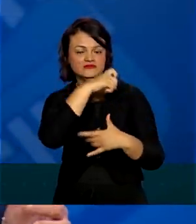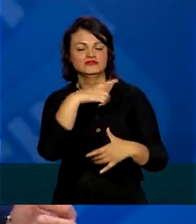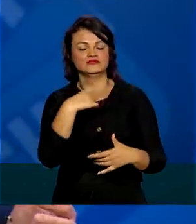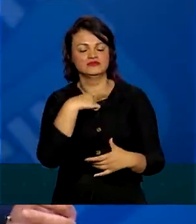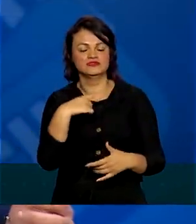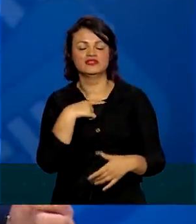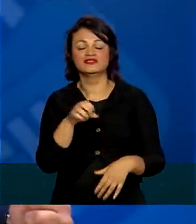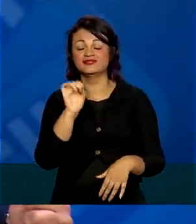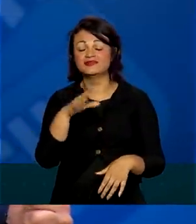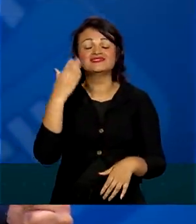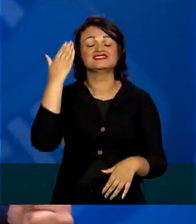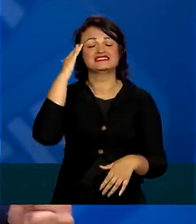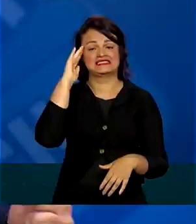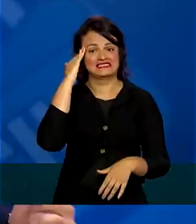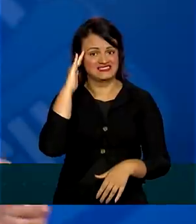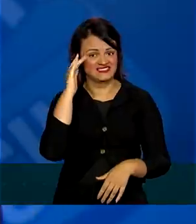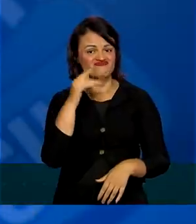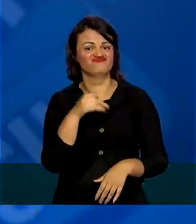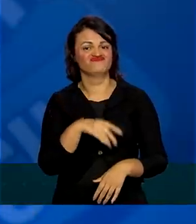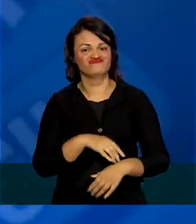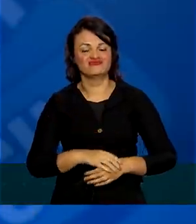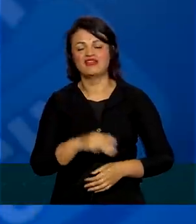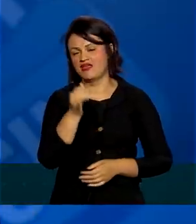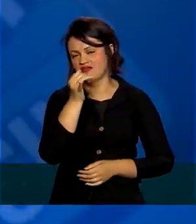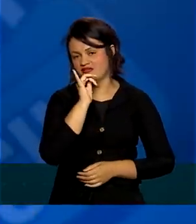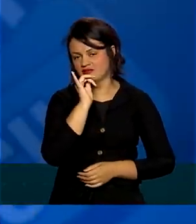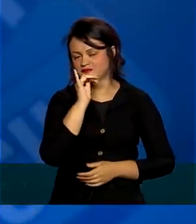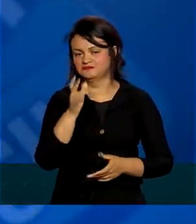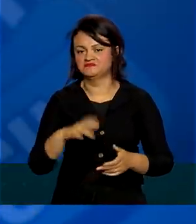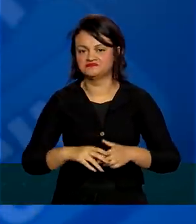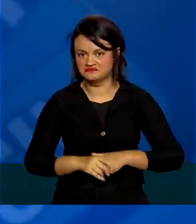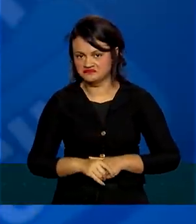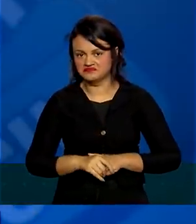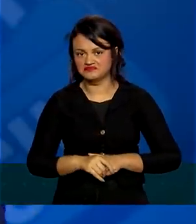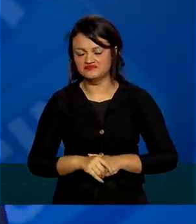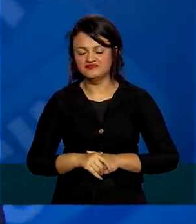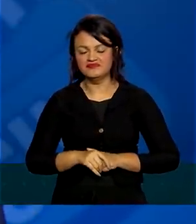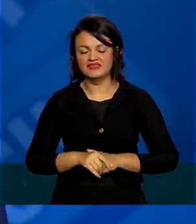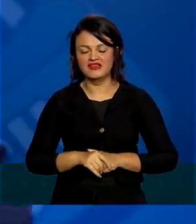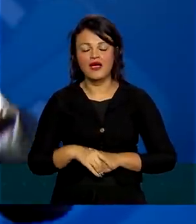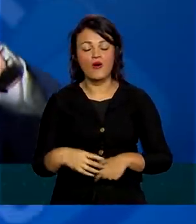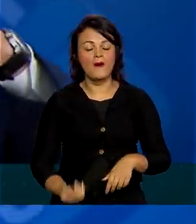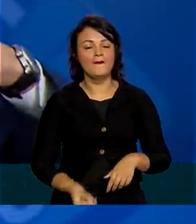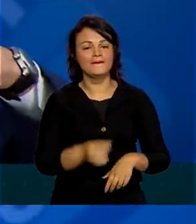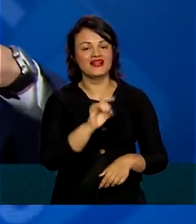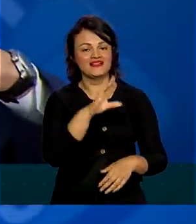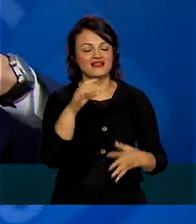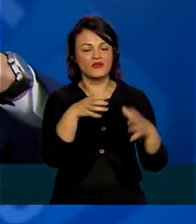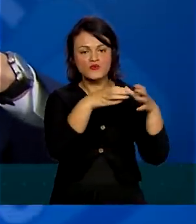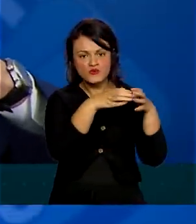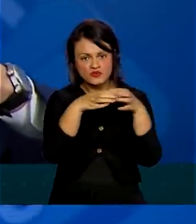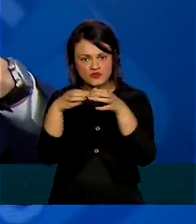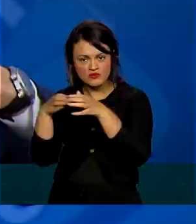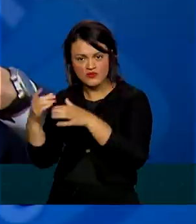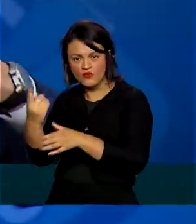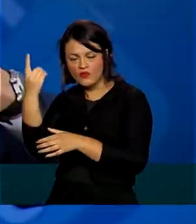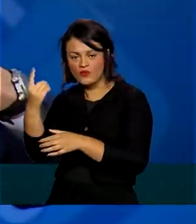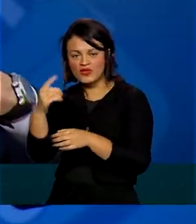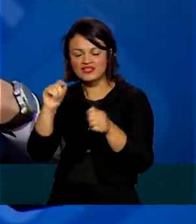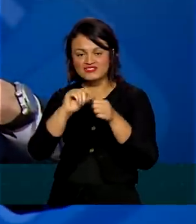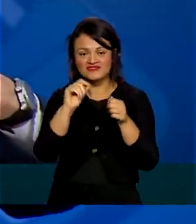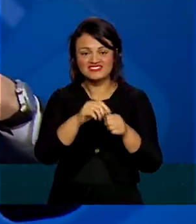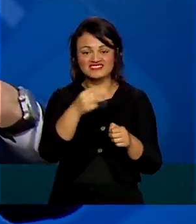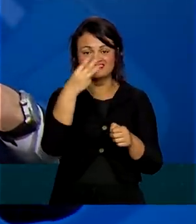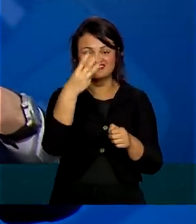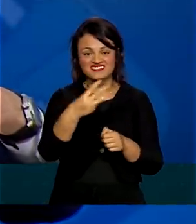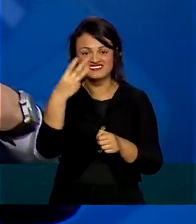Só para que vocês tenham uma ideia, por exemplo, para cada um desses grupos, eles fazem 33